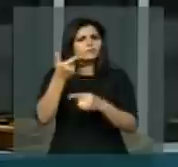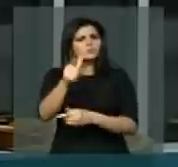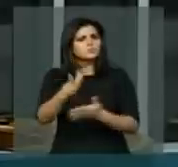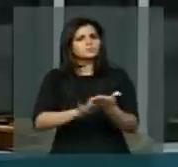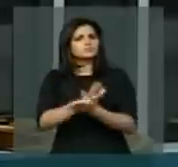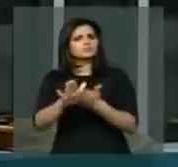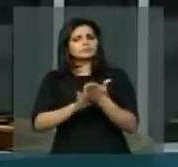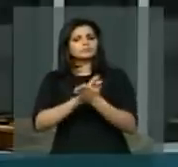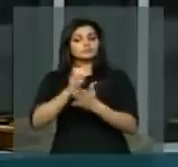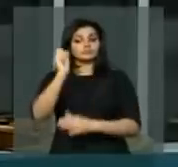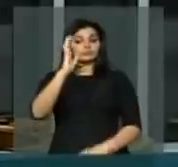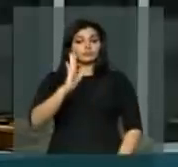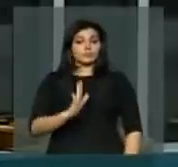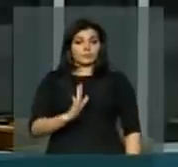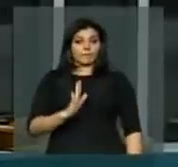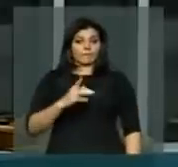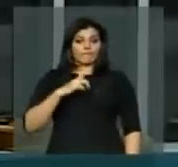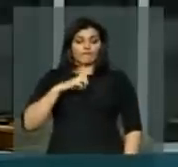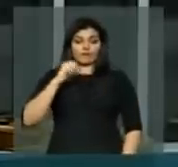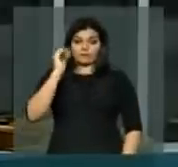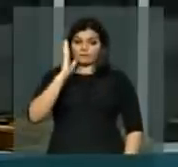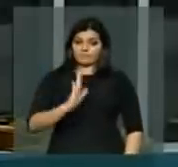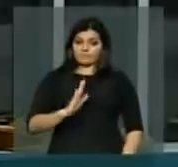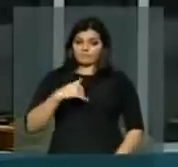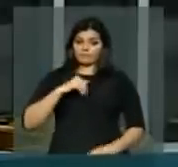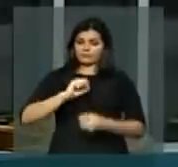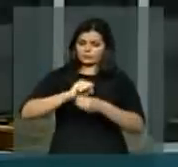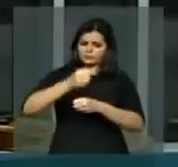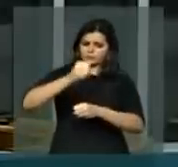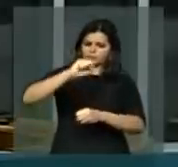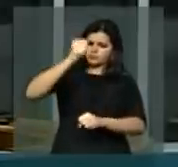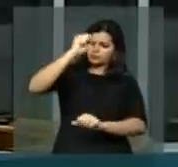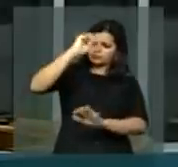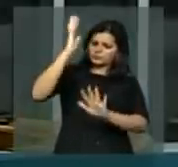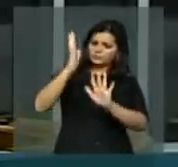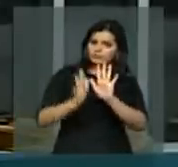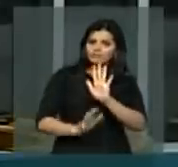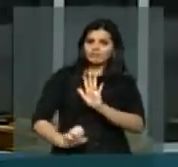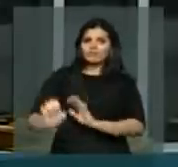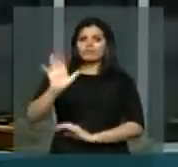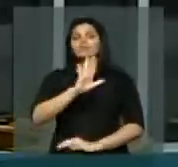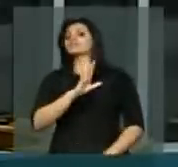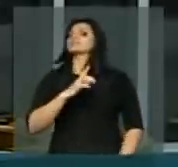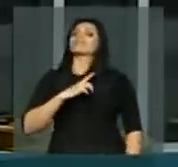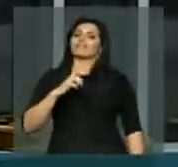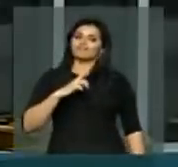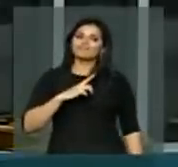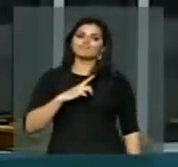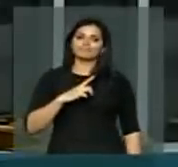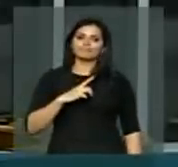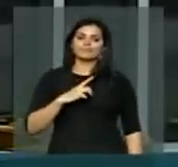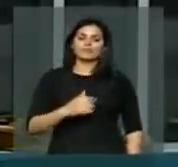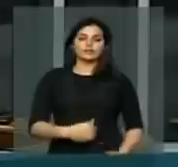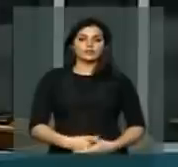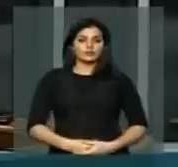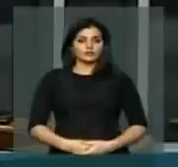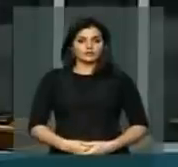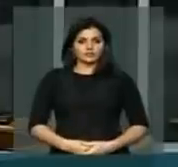que o Brasil, um país com essa extensão territorial, territorial, tem.